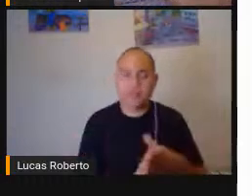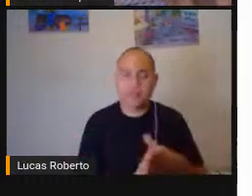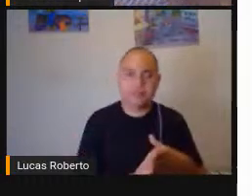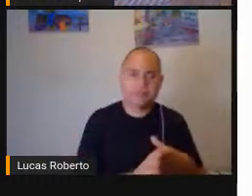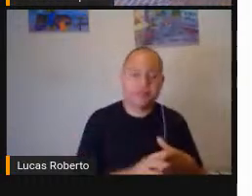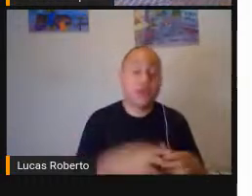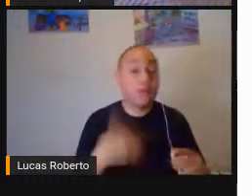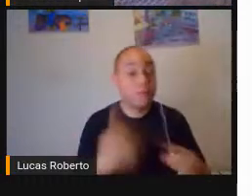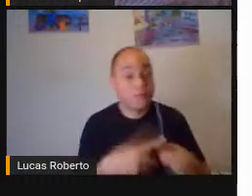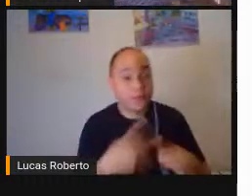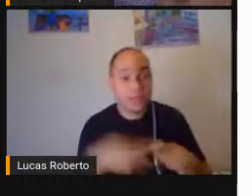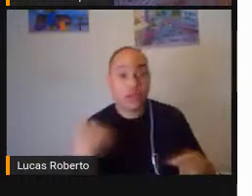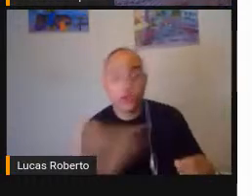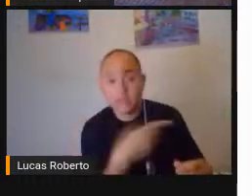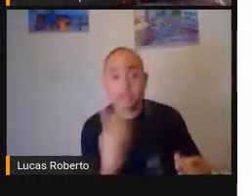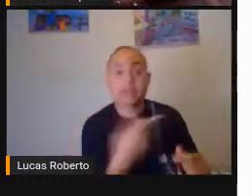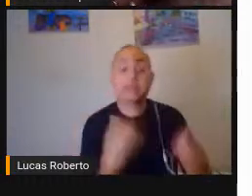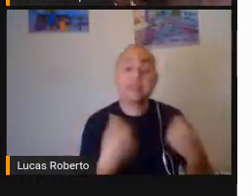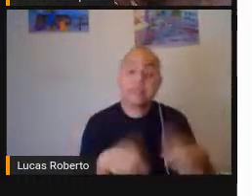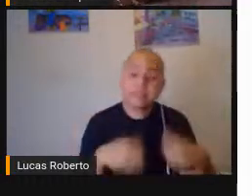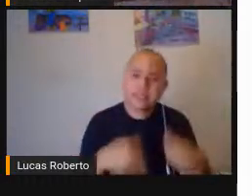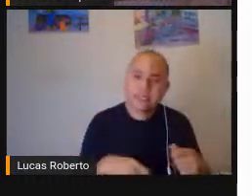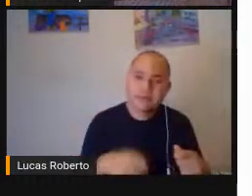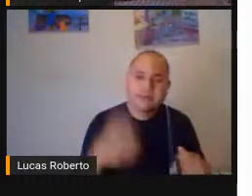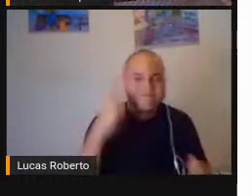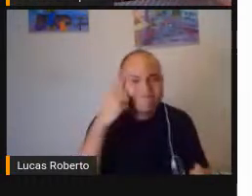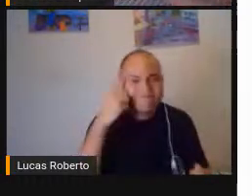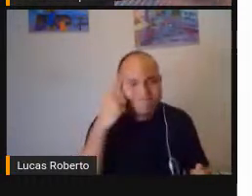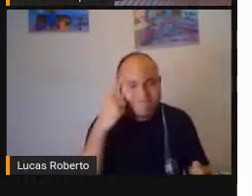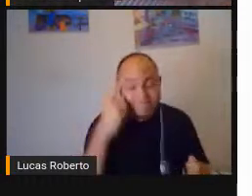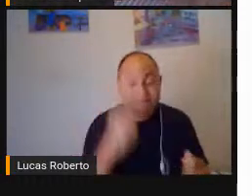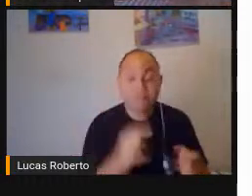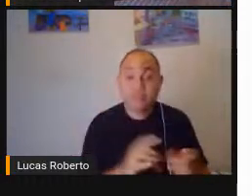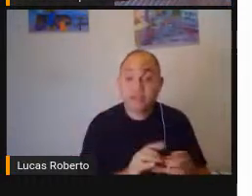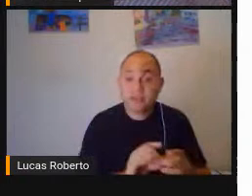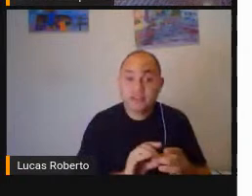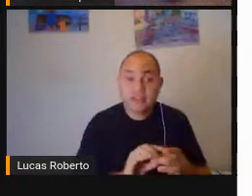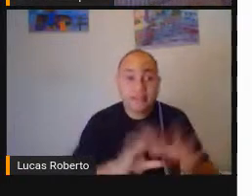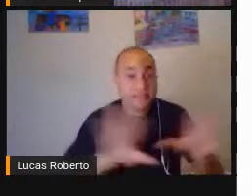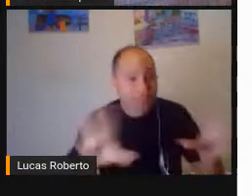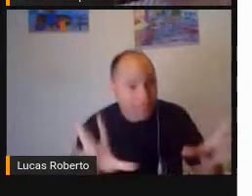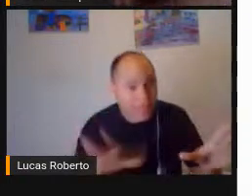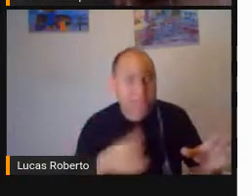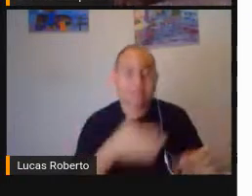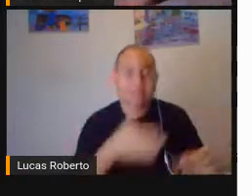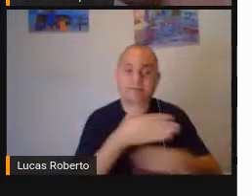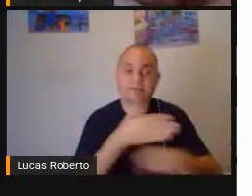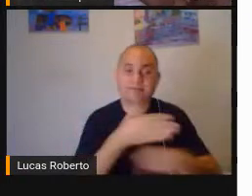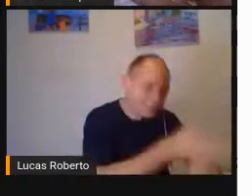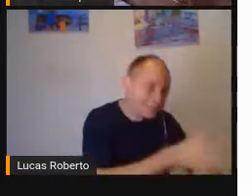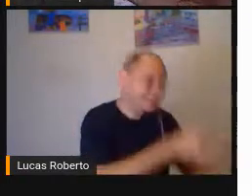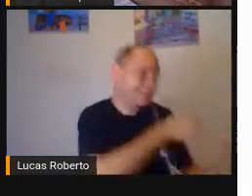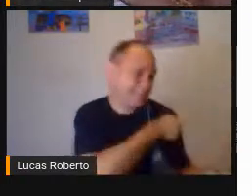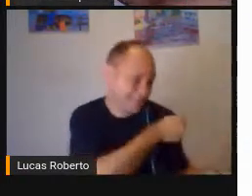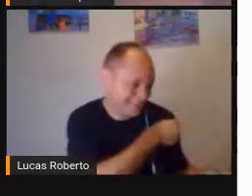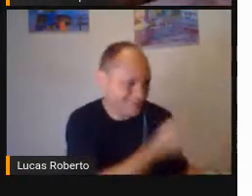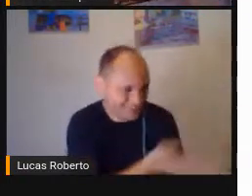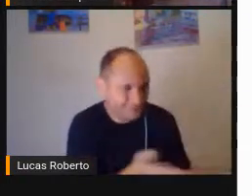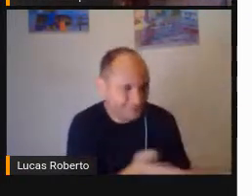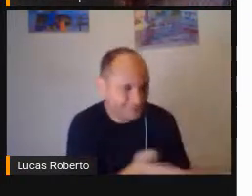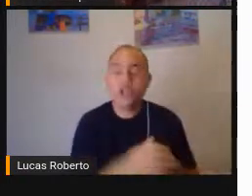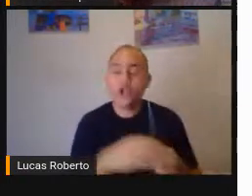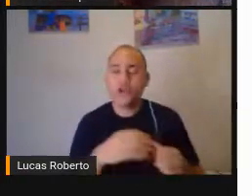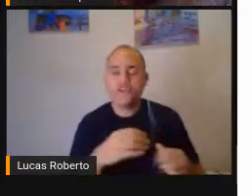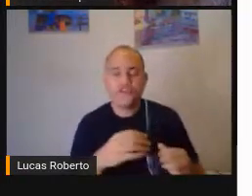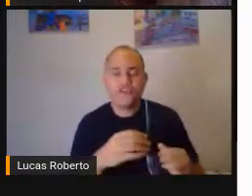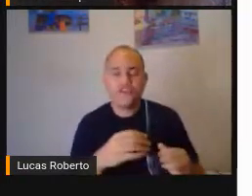possibilitar Pessoal A participação Dessa criança É possibilitar A comunicação dela Porque para ela Participar Ela